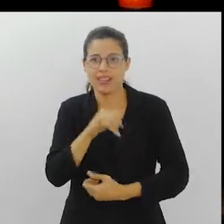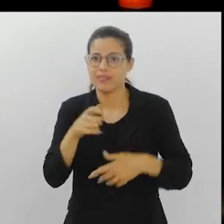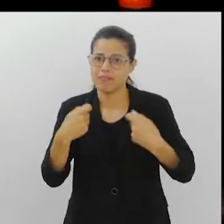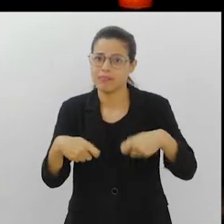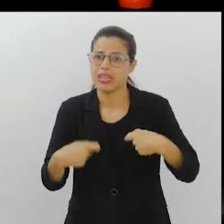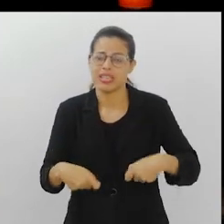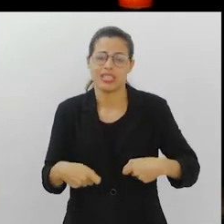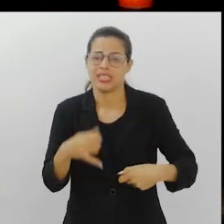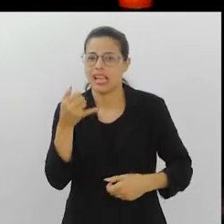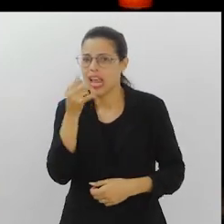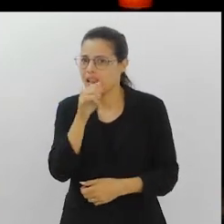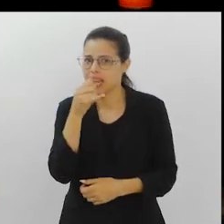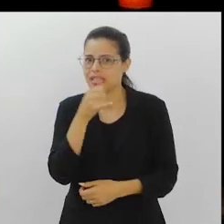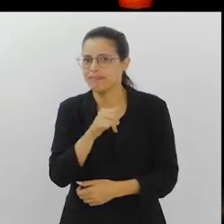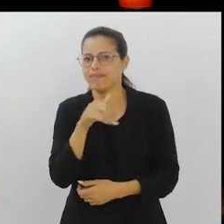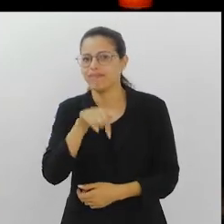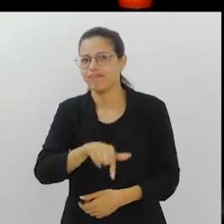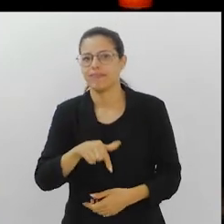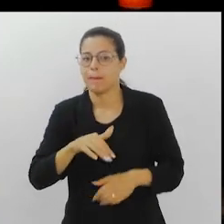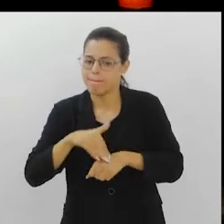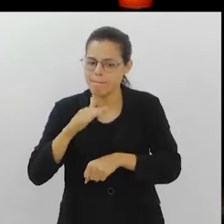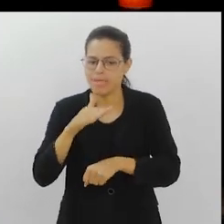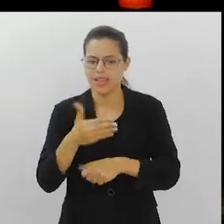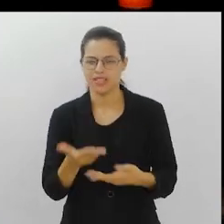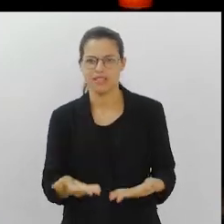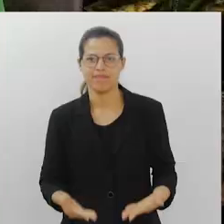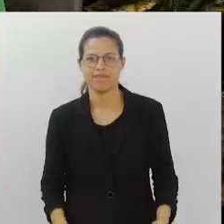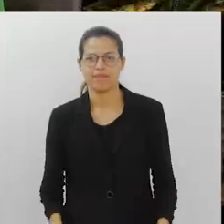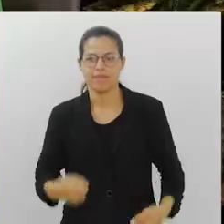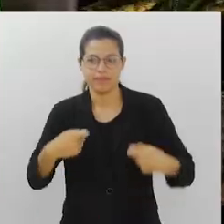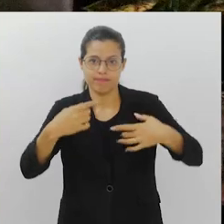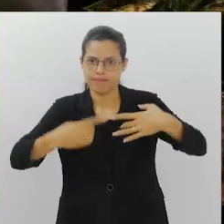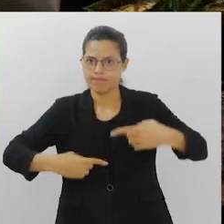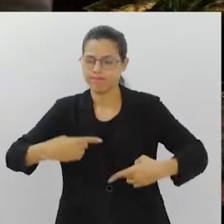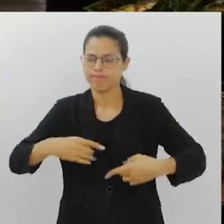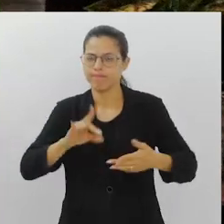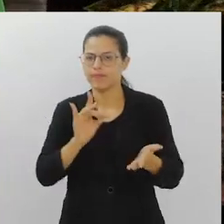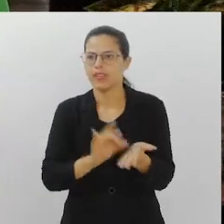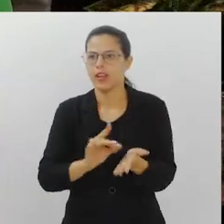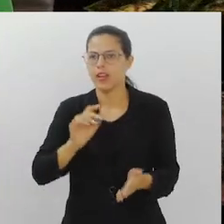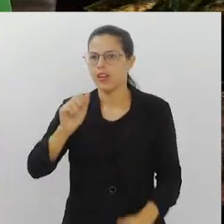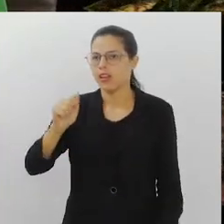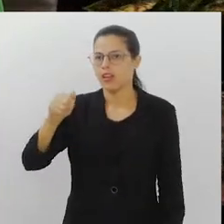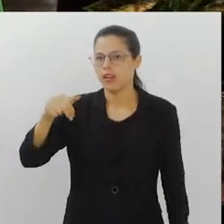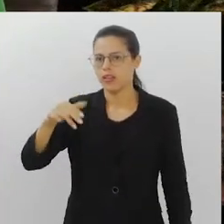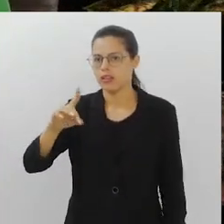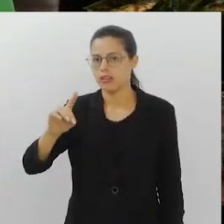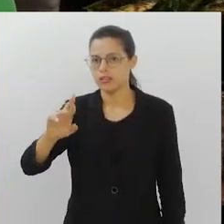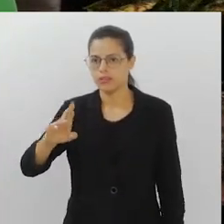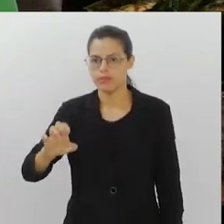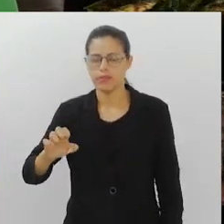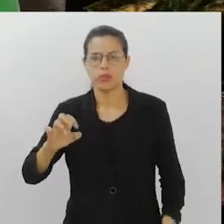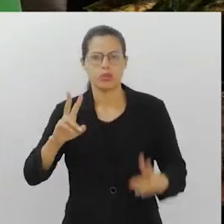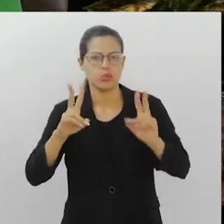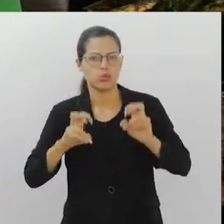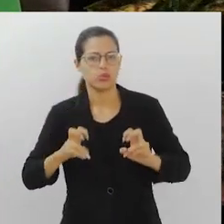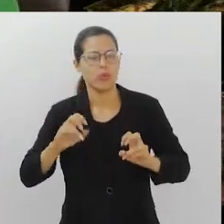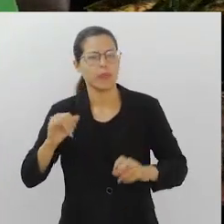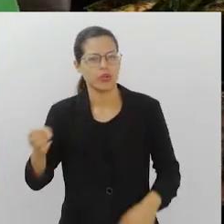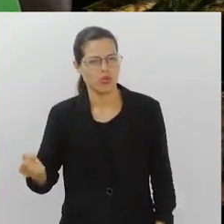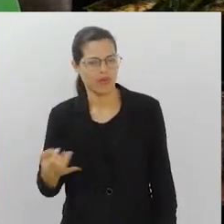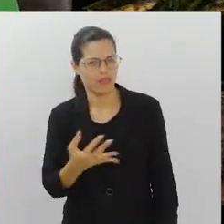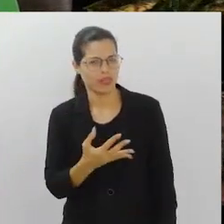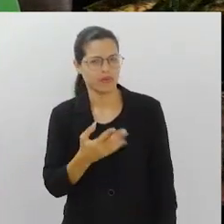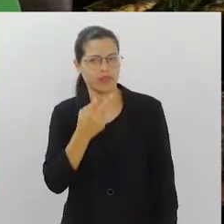energia para alimentar essa flota elétrica. Tudo isso tem que ser discutido. É verdade. André, e aí, nessa questão da inovação,